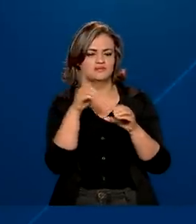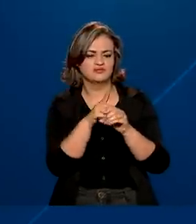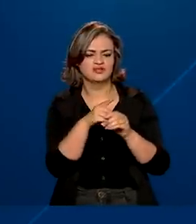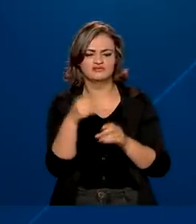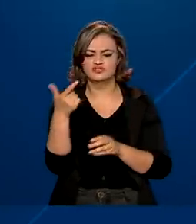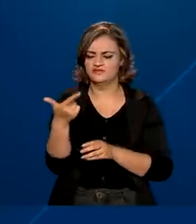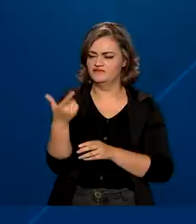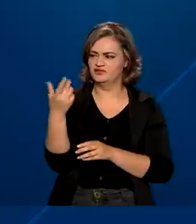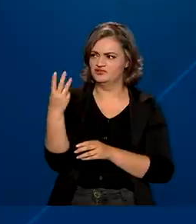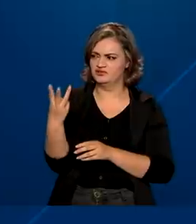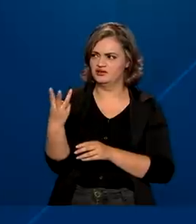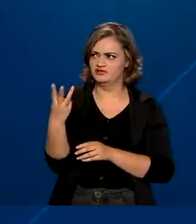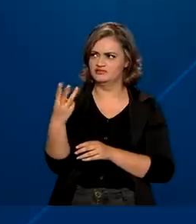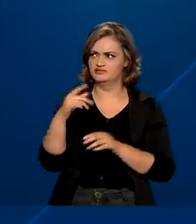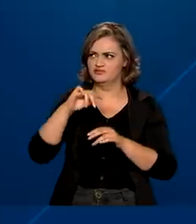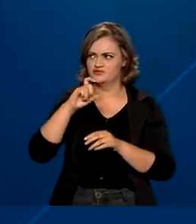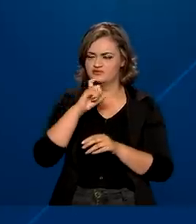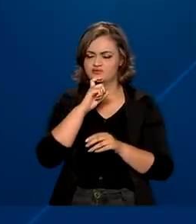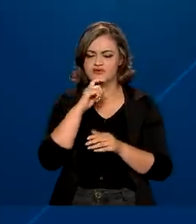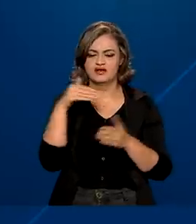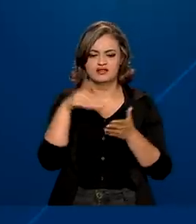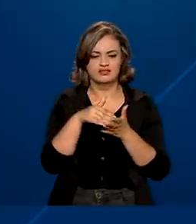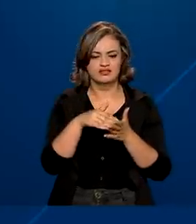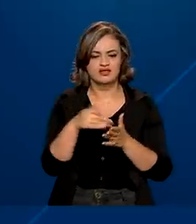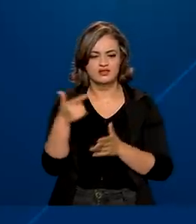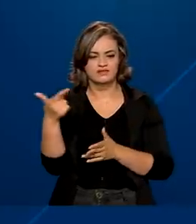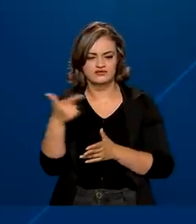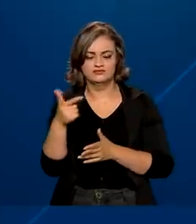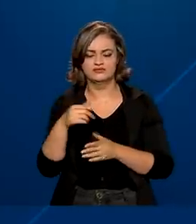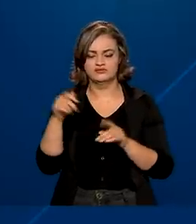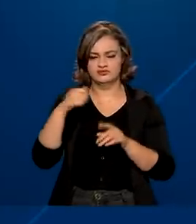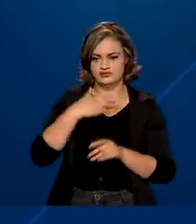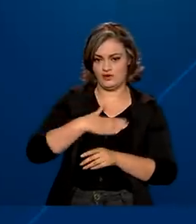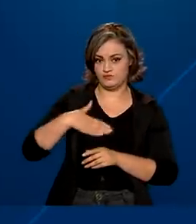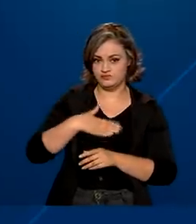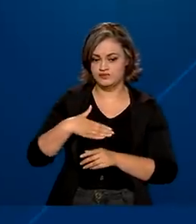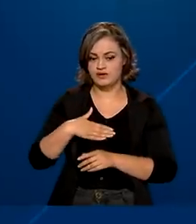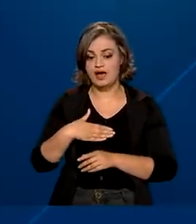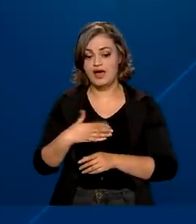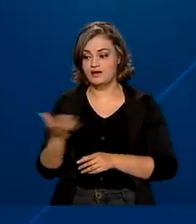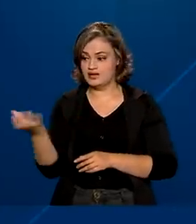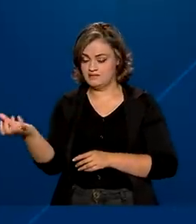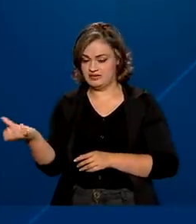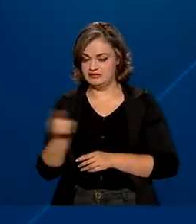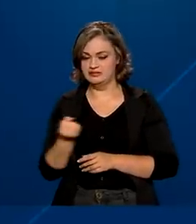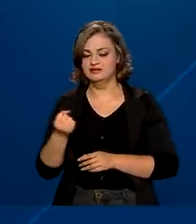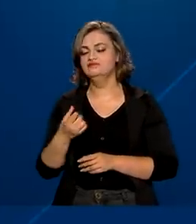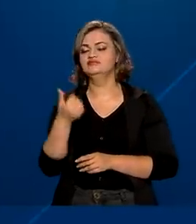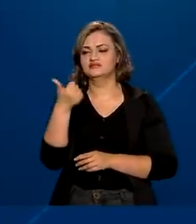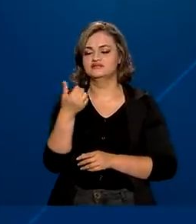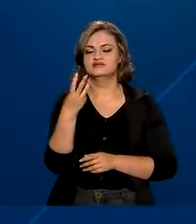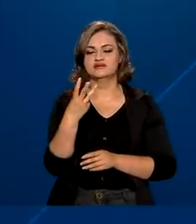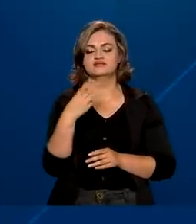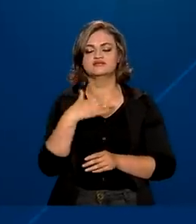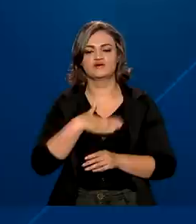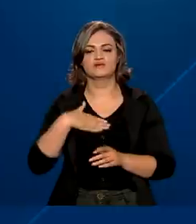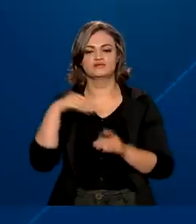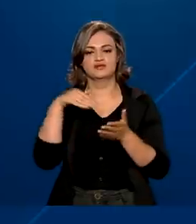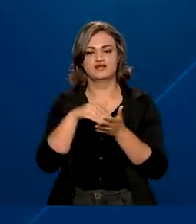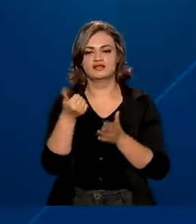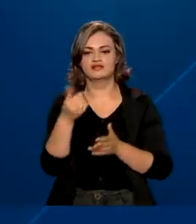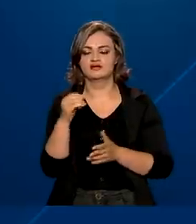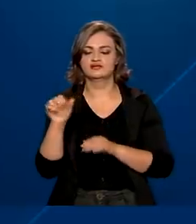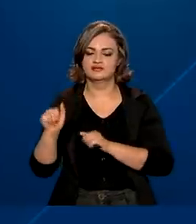julho a 22 de agosto. Já os saques estavam previstos para o período de 13 de agosto a 10 de setembro.